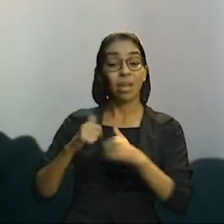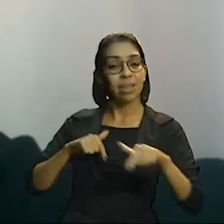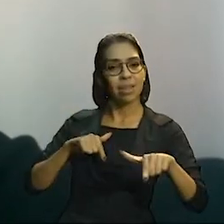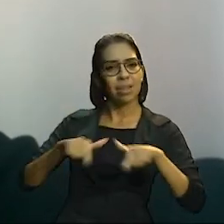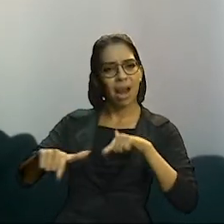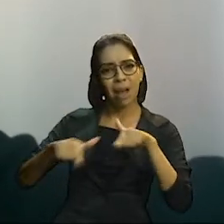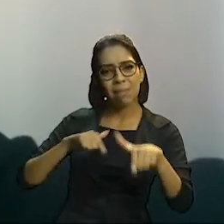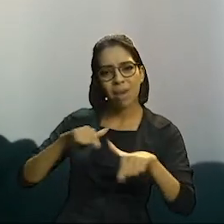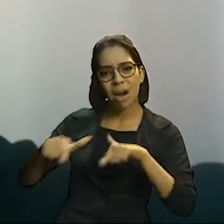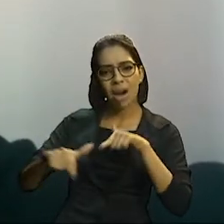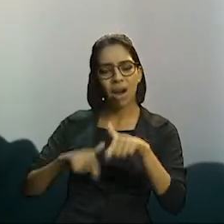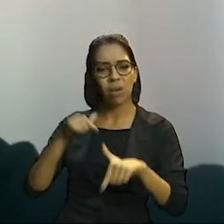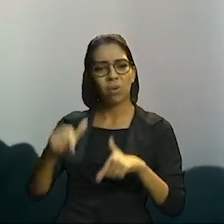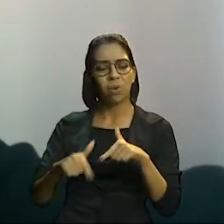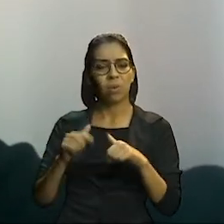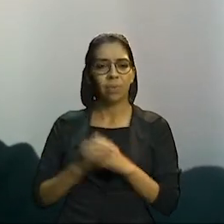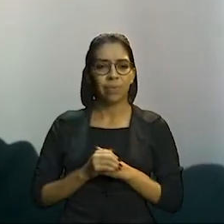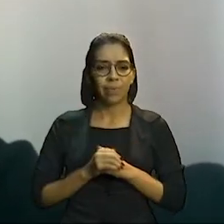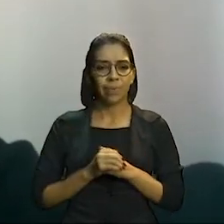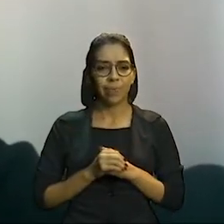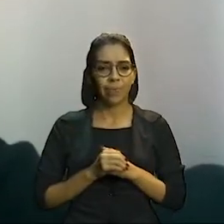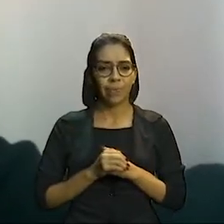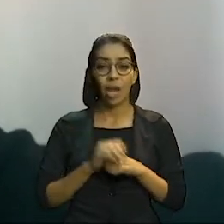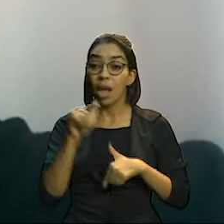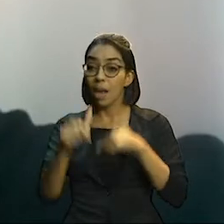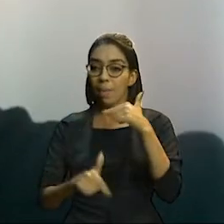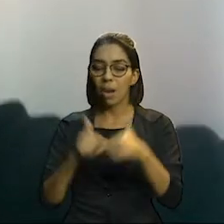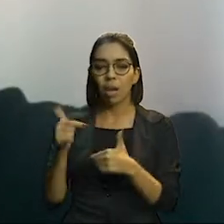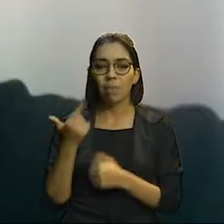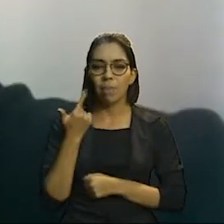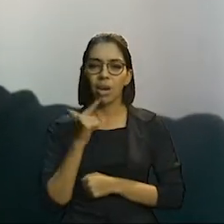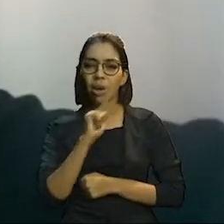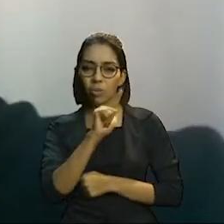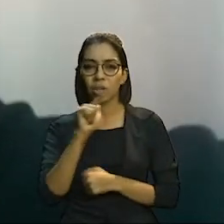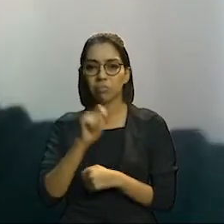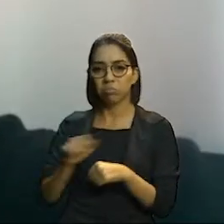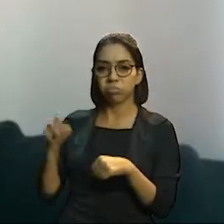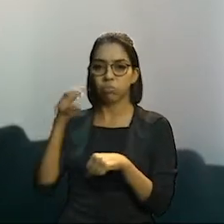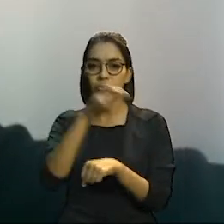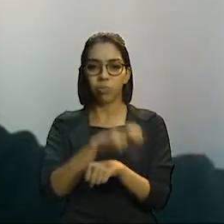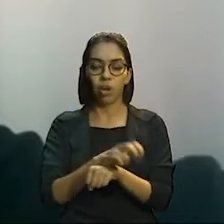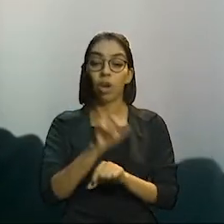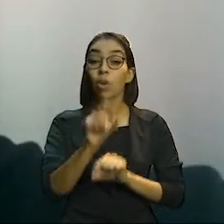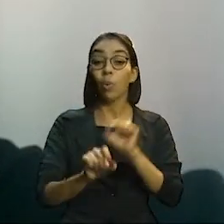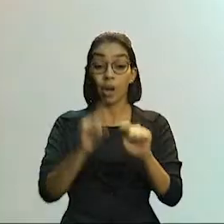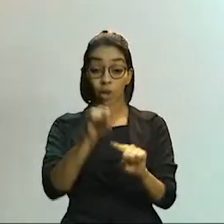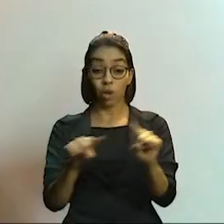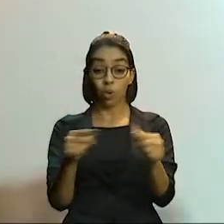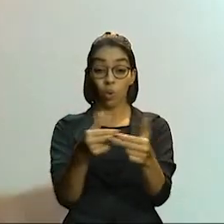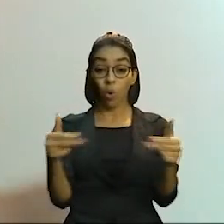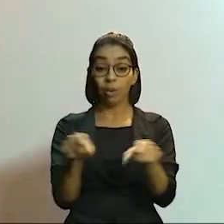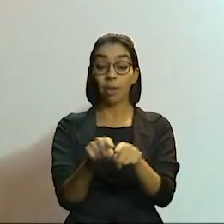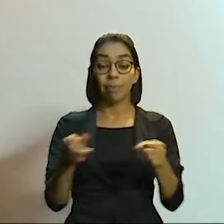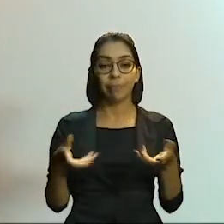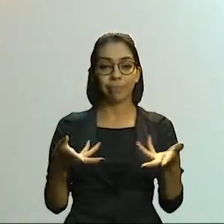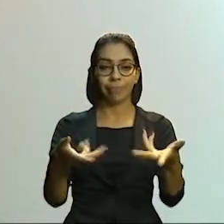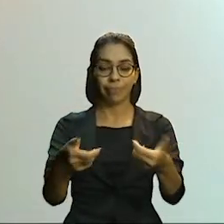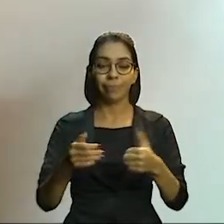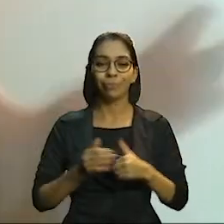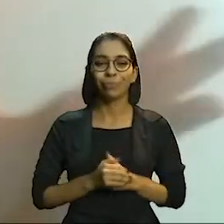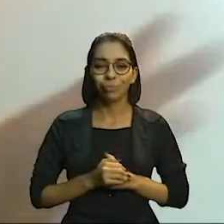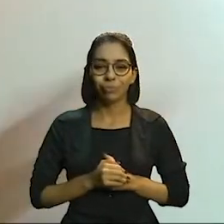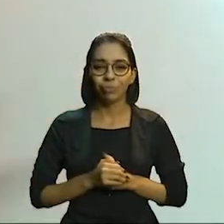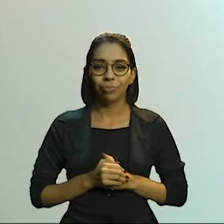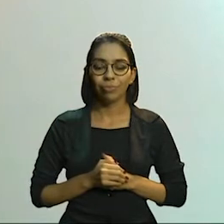digamos assim, dar um certo salto no produto e na qualidade. A Ábida vai além.